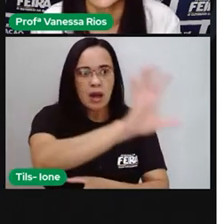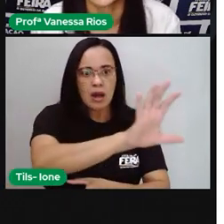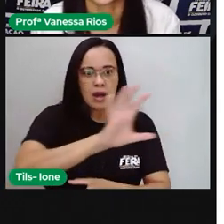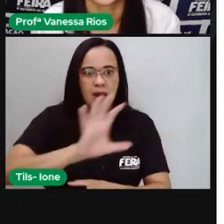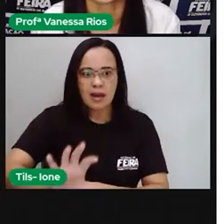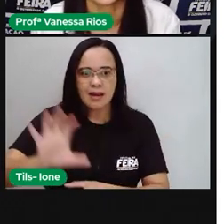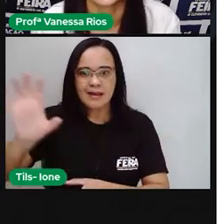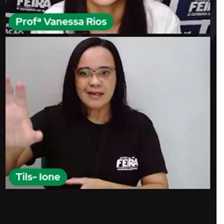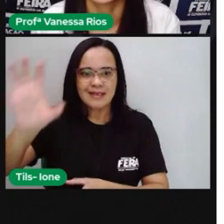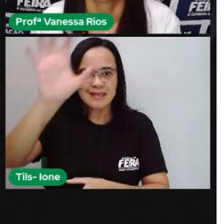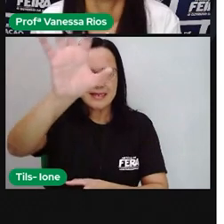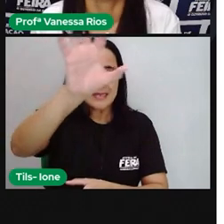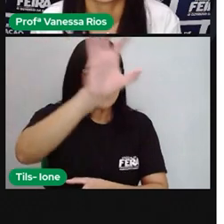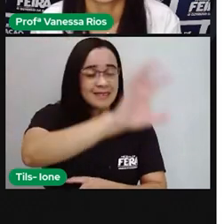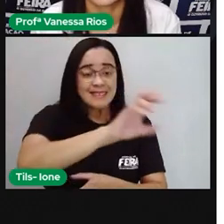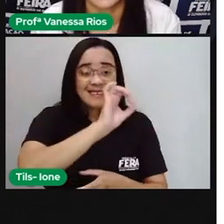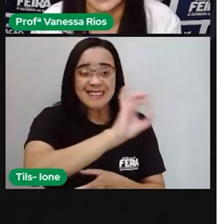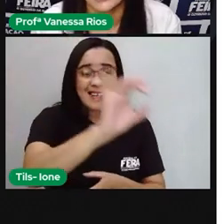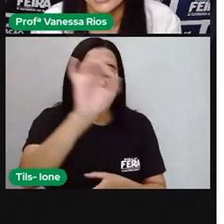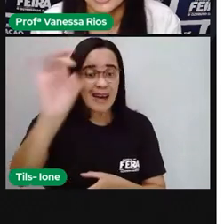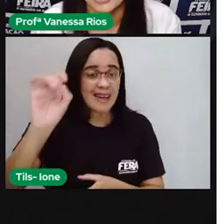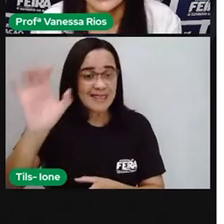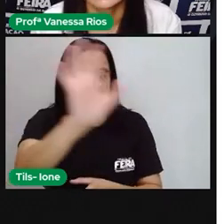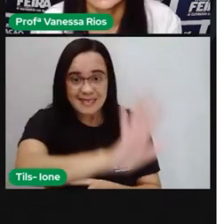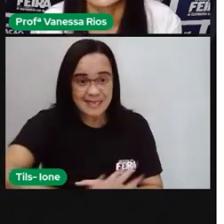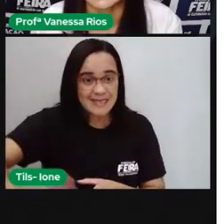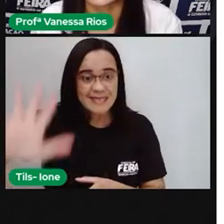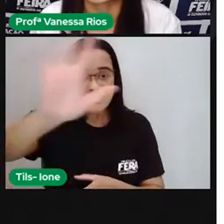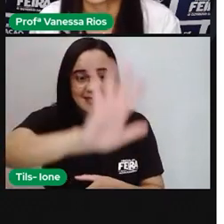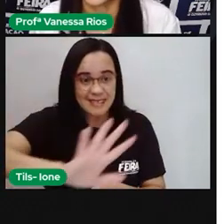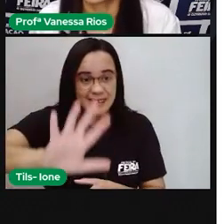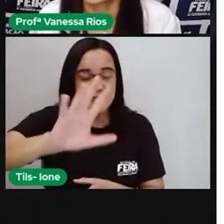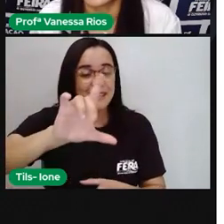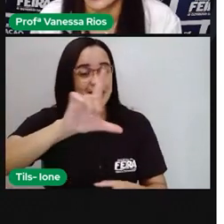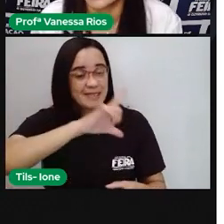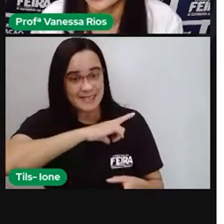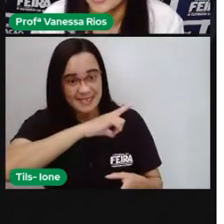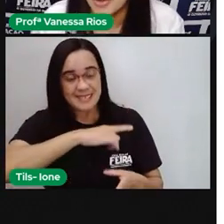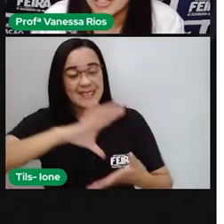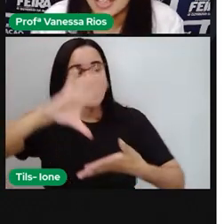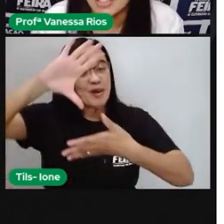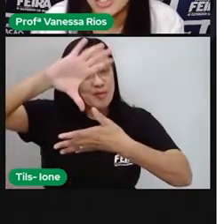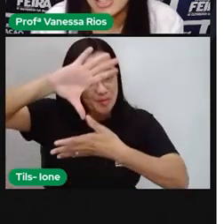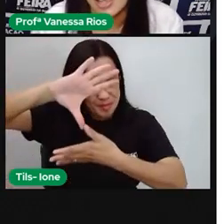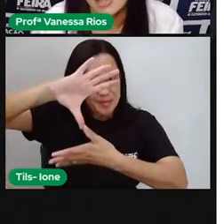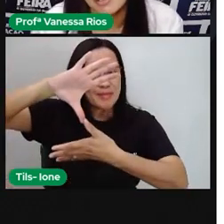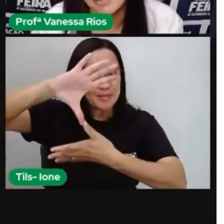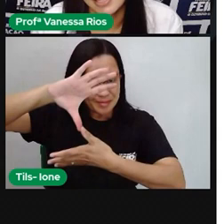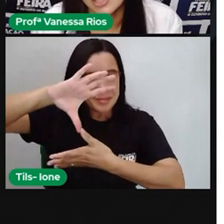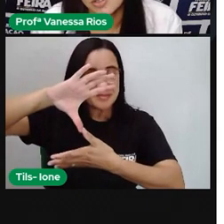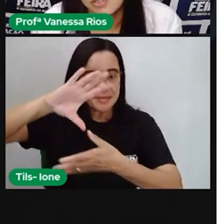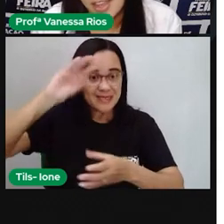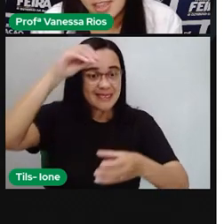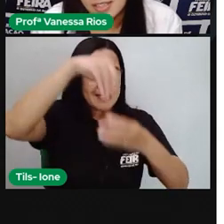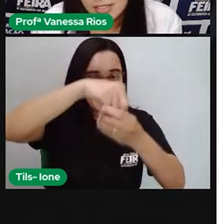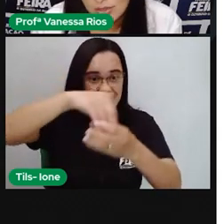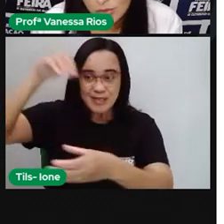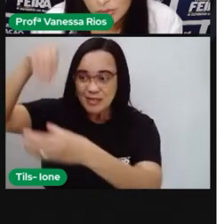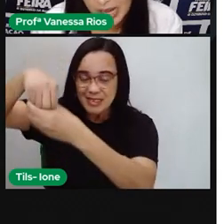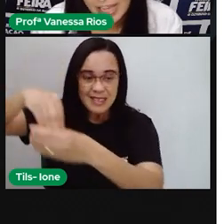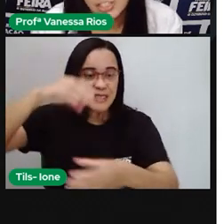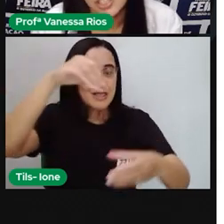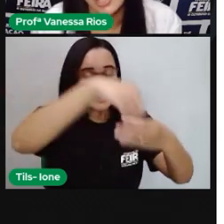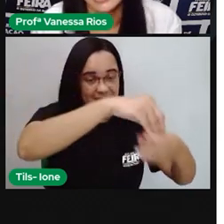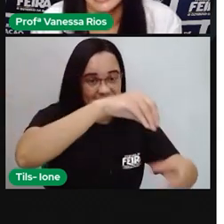sudeste, a sul, centro-oeste, dentro das próprias regiões existem aí também as diferenças